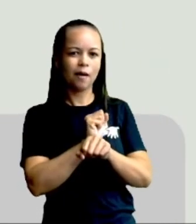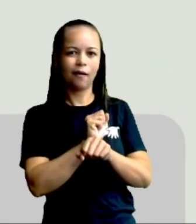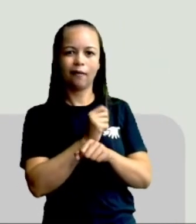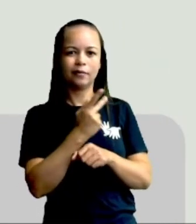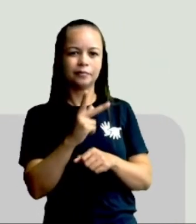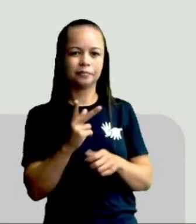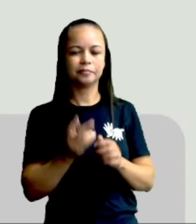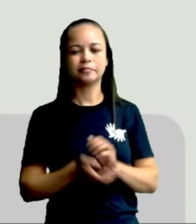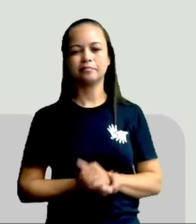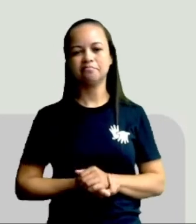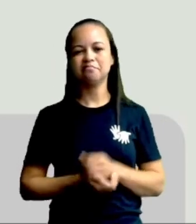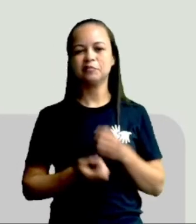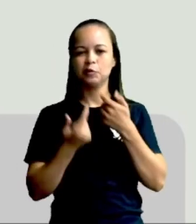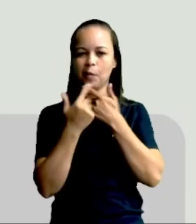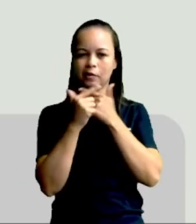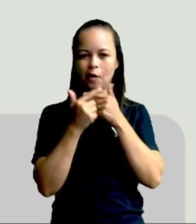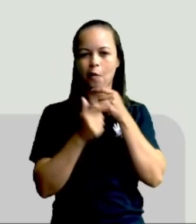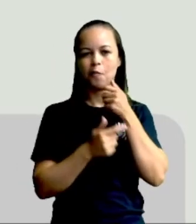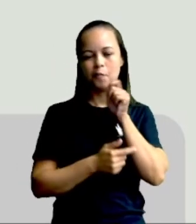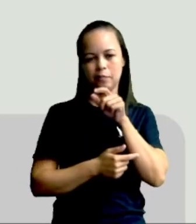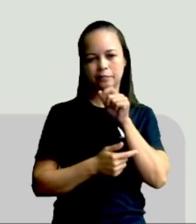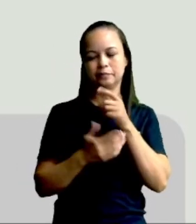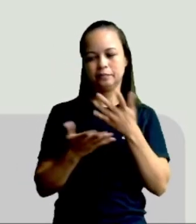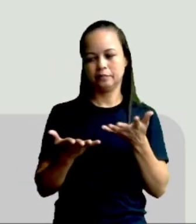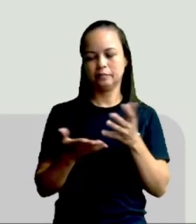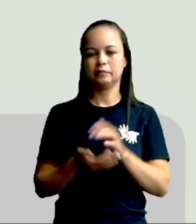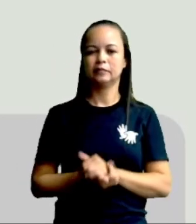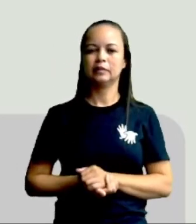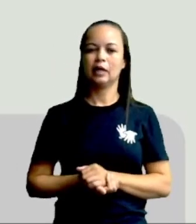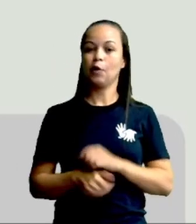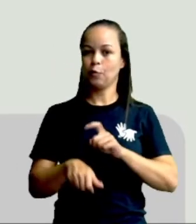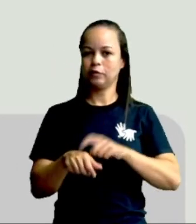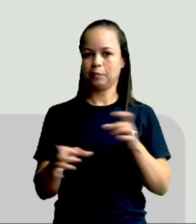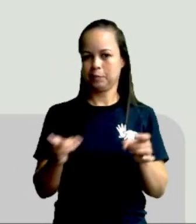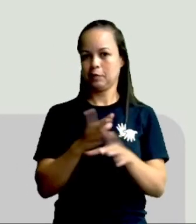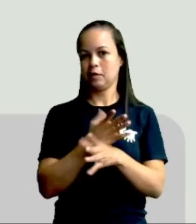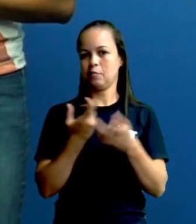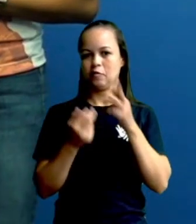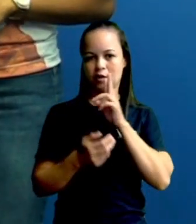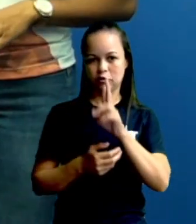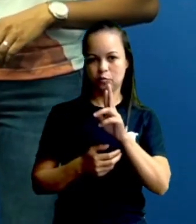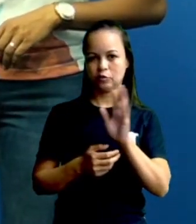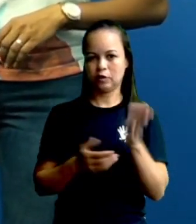Tudo aí para dar um mu. Mas e aí? O tempo já acabou. Vamos saber qual é a resposta, gente?